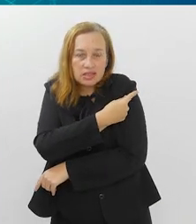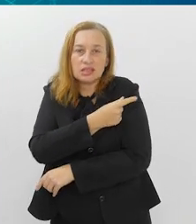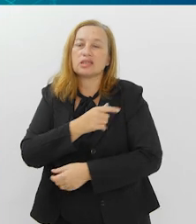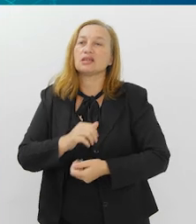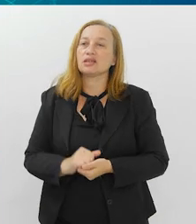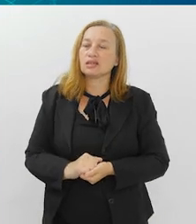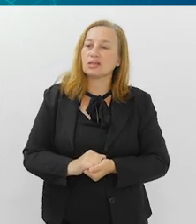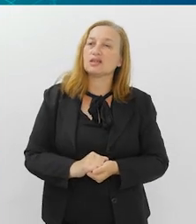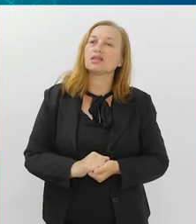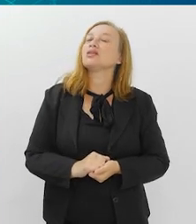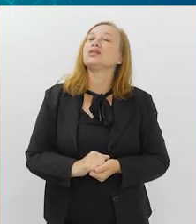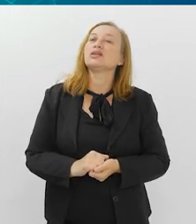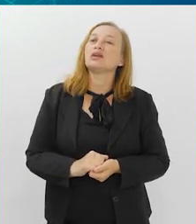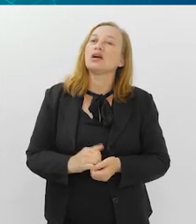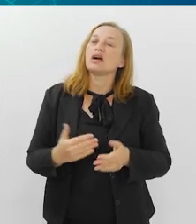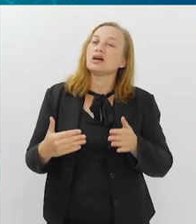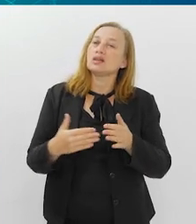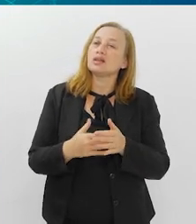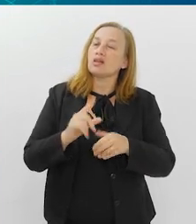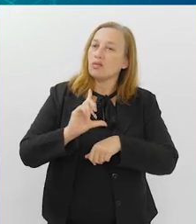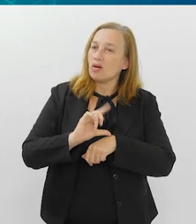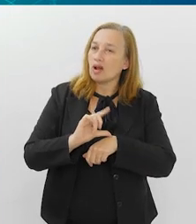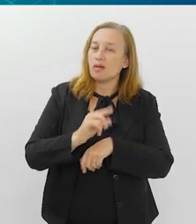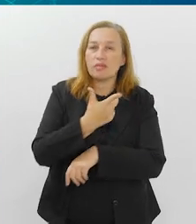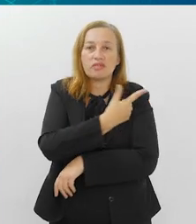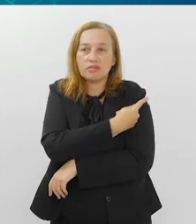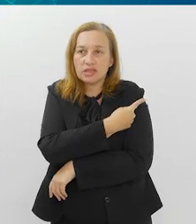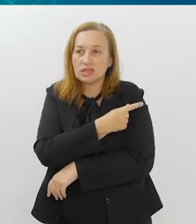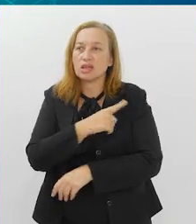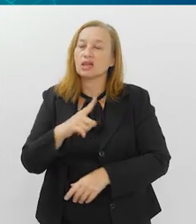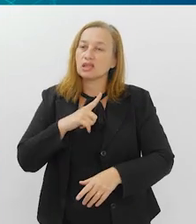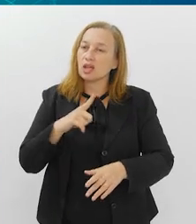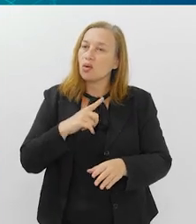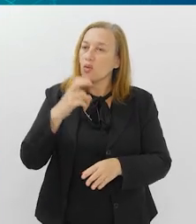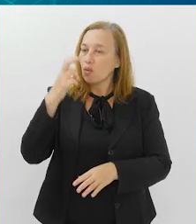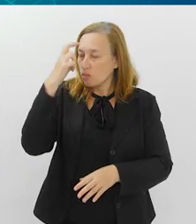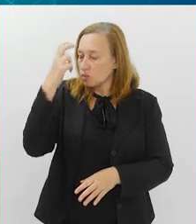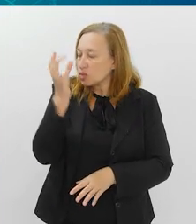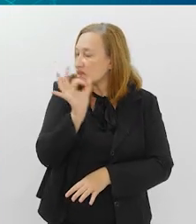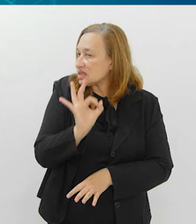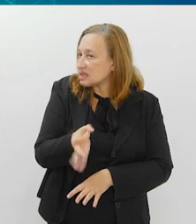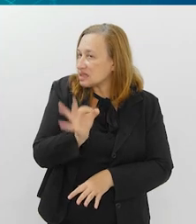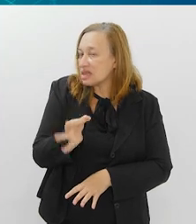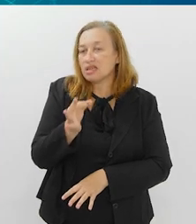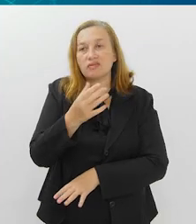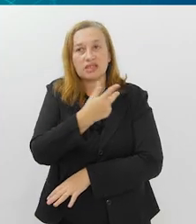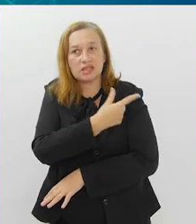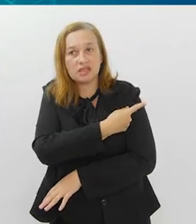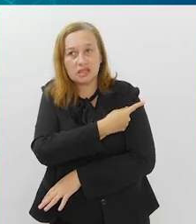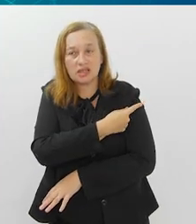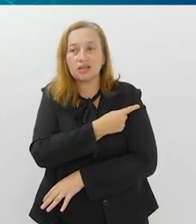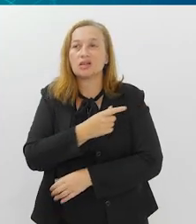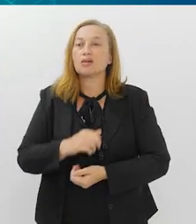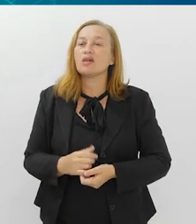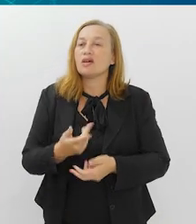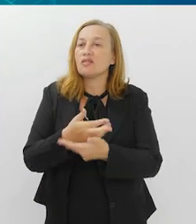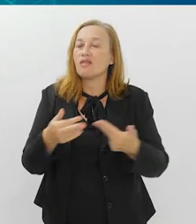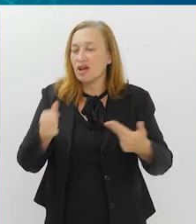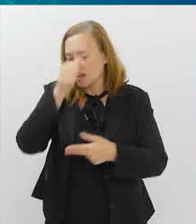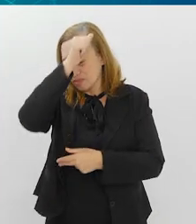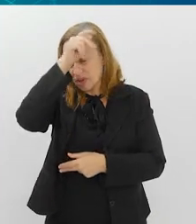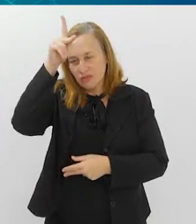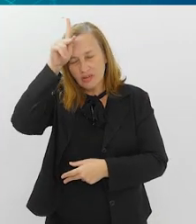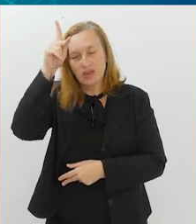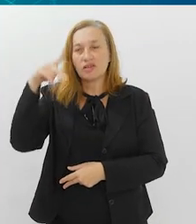aberto até mais tarde, até um horário mais tarde para cobertura vacinal, para que a gente tenha uma cultura positiva de vacinação, muitos